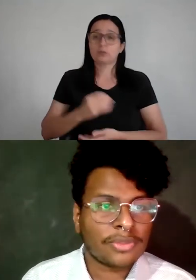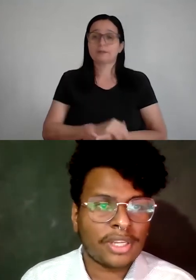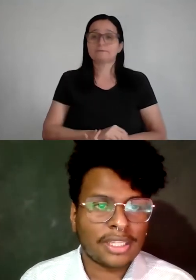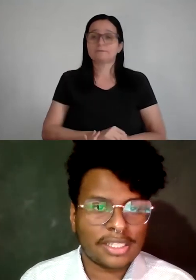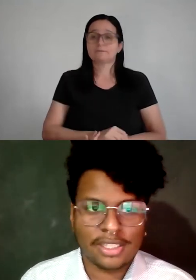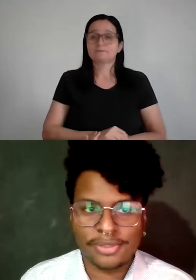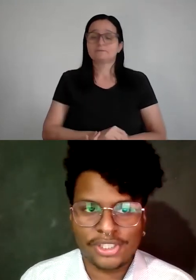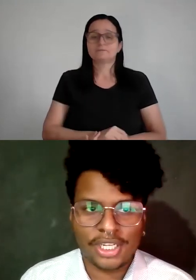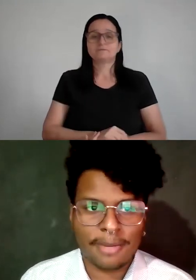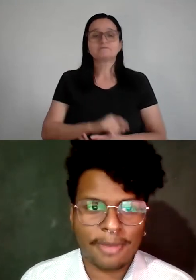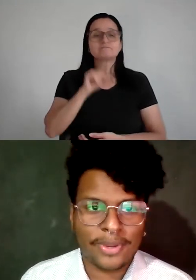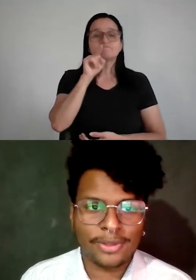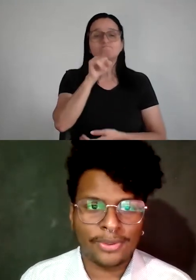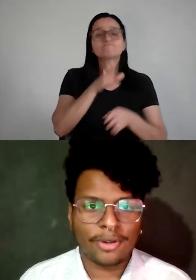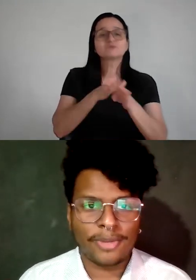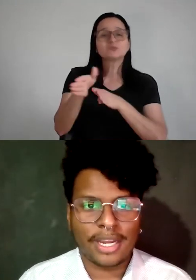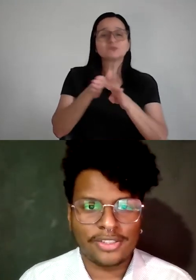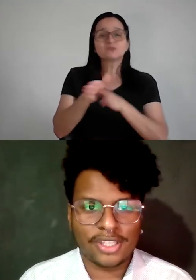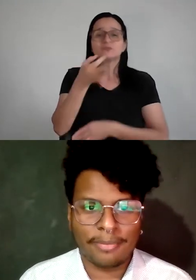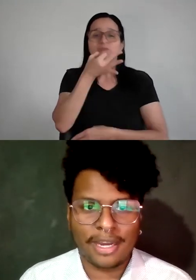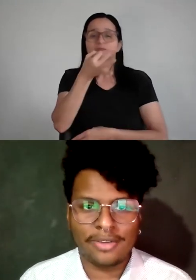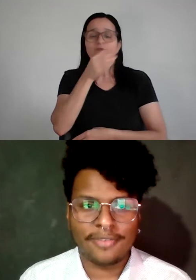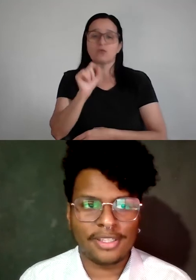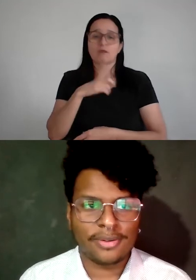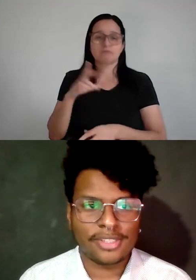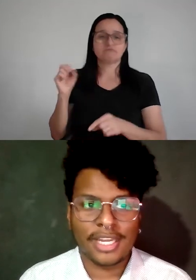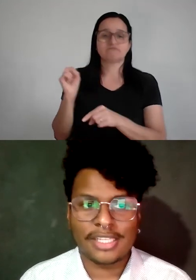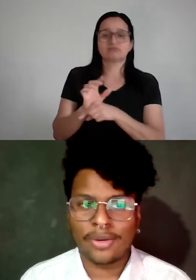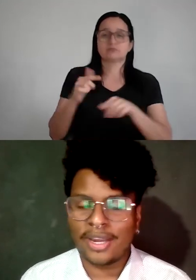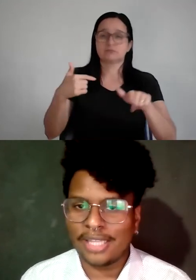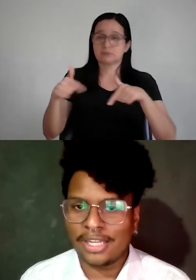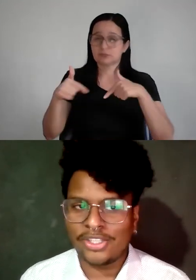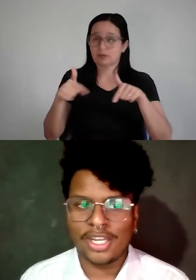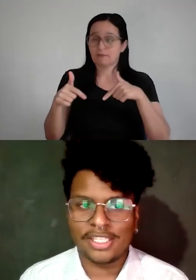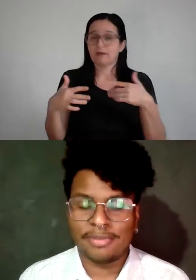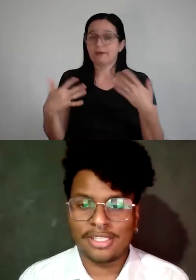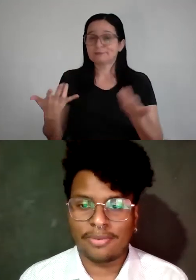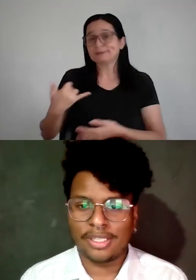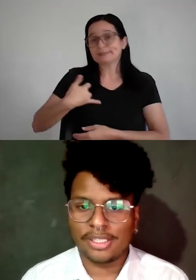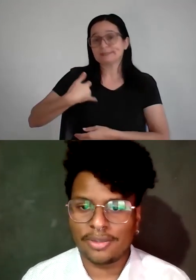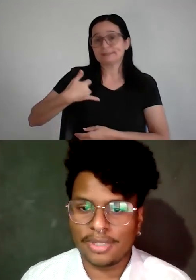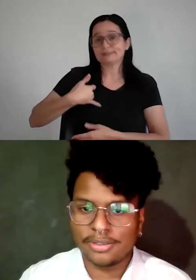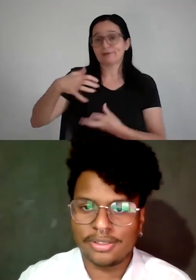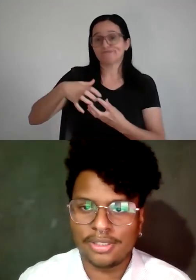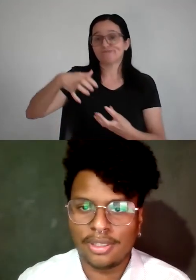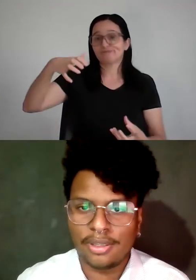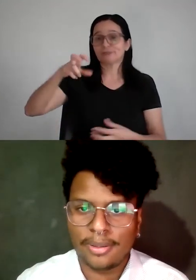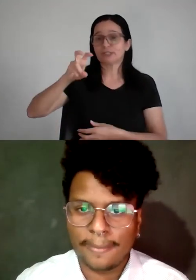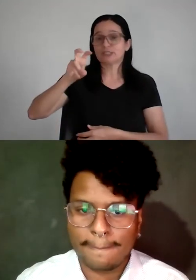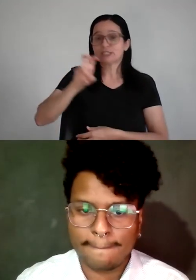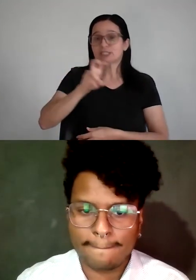Qual a sua orientação ou dica para o retorno ao mercado de trabalho, levando em consideração a idade, acima de 55 anos?